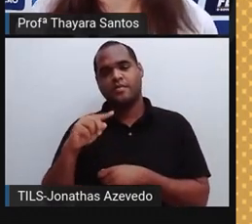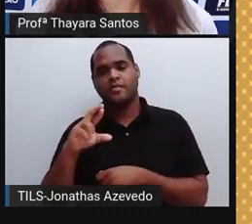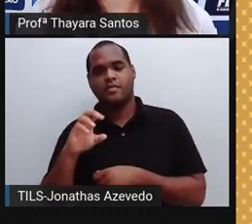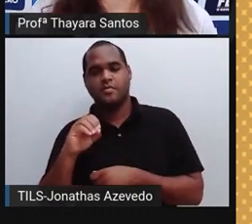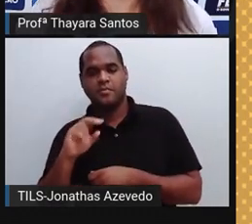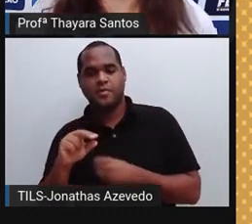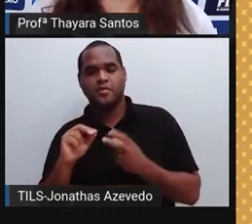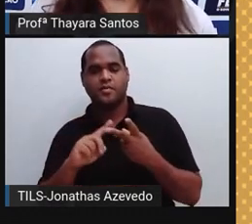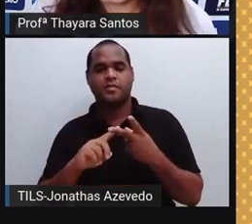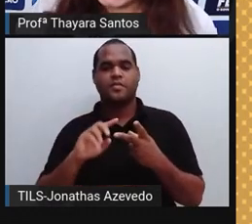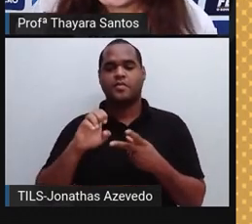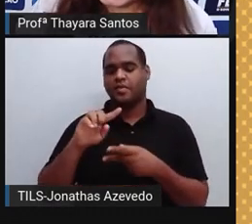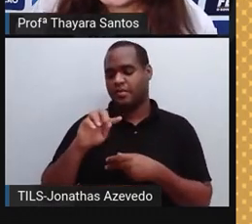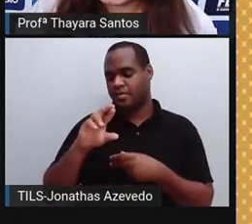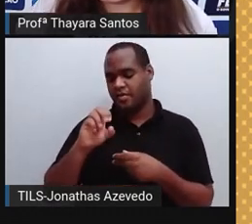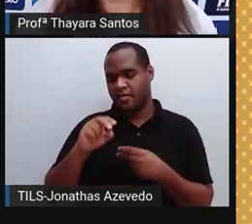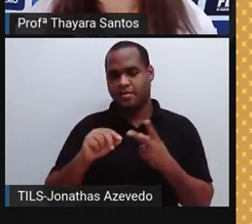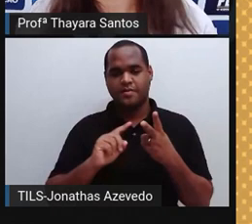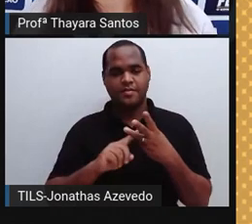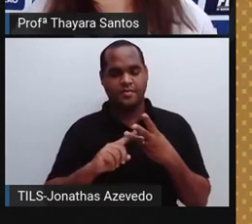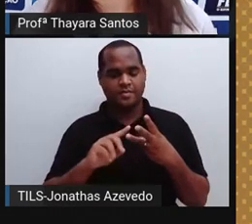elétron e o nêutron. Certo?